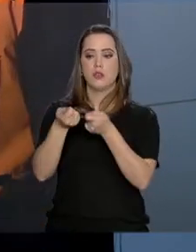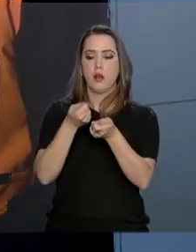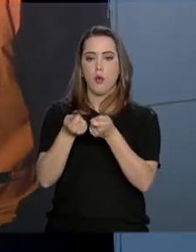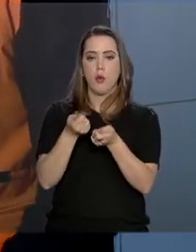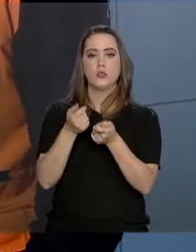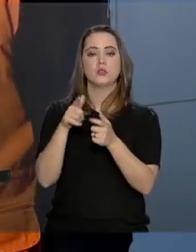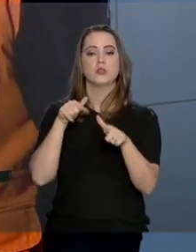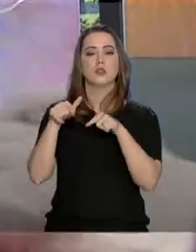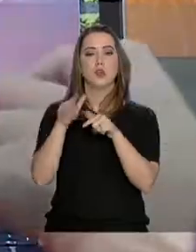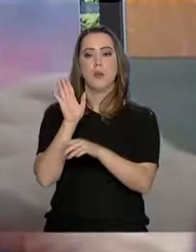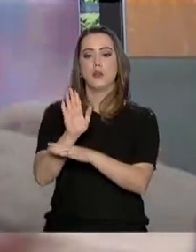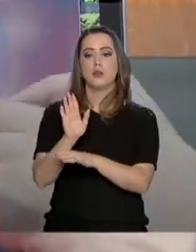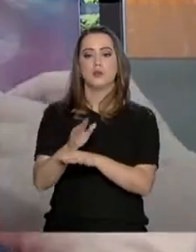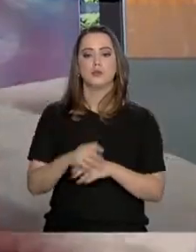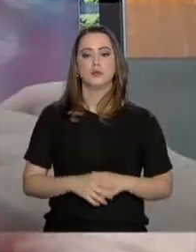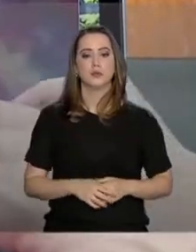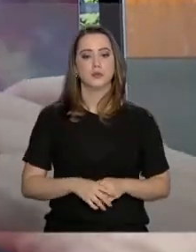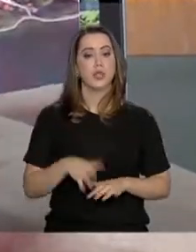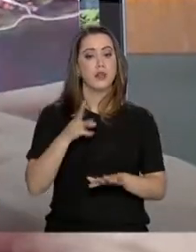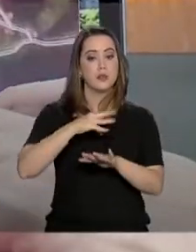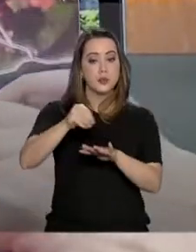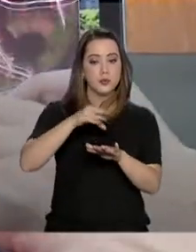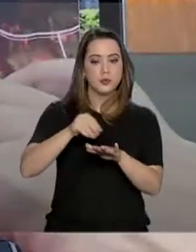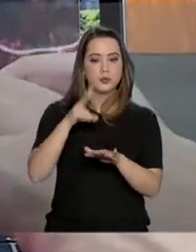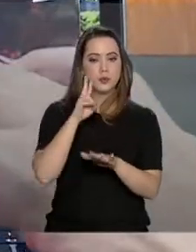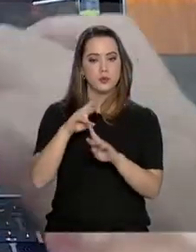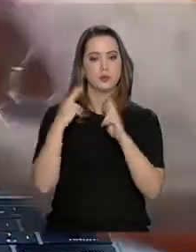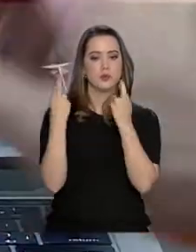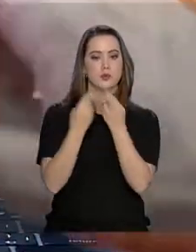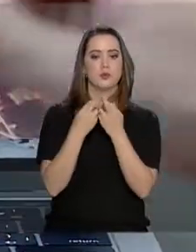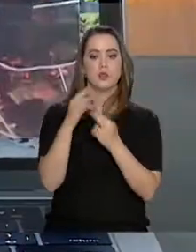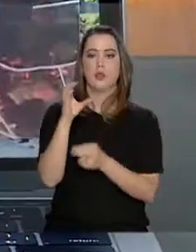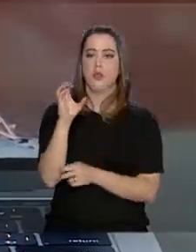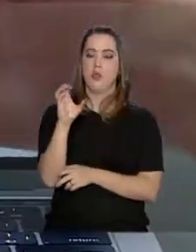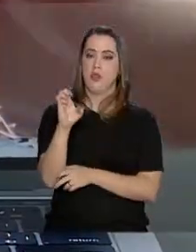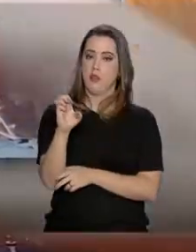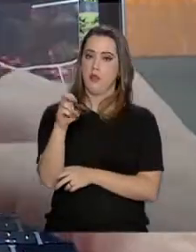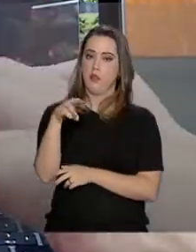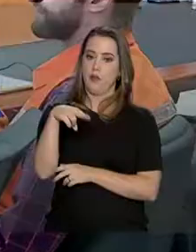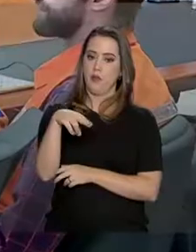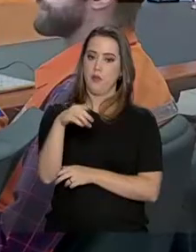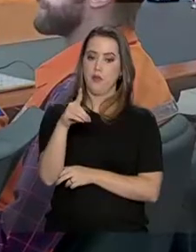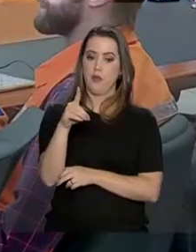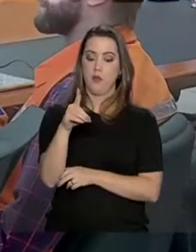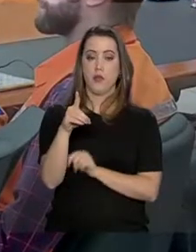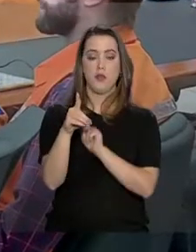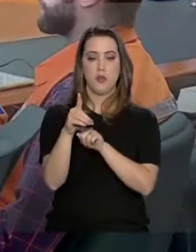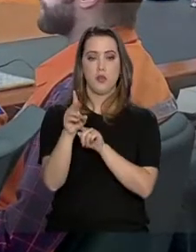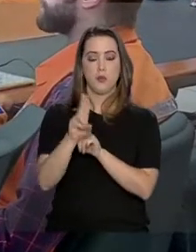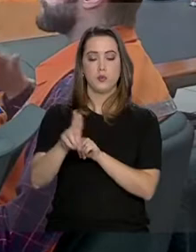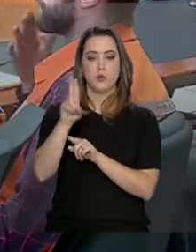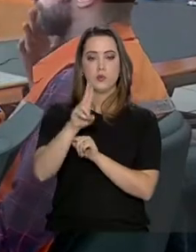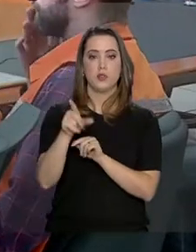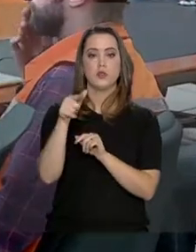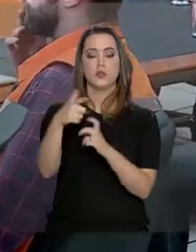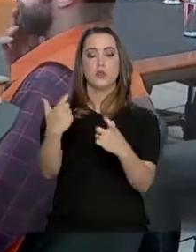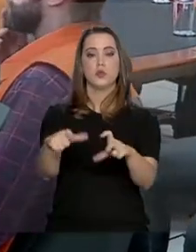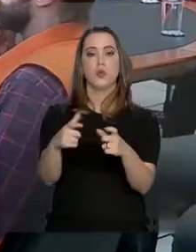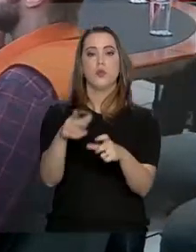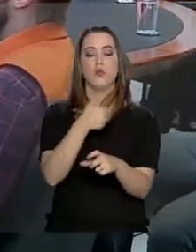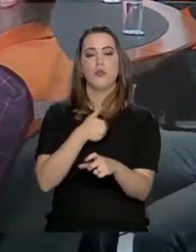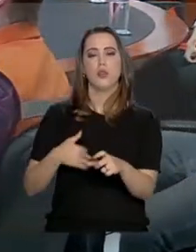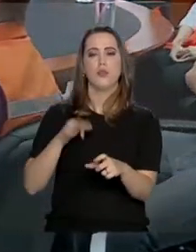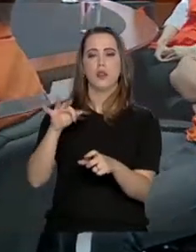ações de socorro e assistência. As informações reunidas no SENAD são repassadas para a equipe do Posto de Cooperação dos Órgãos